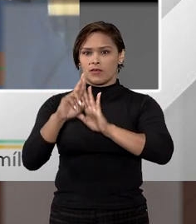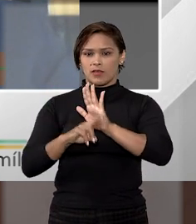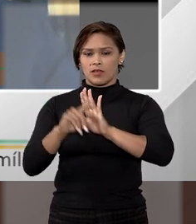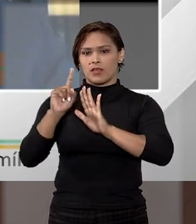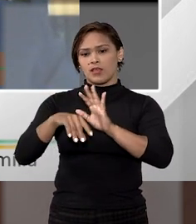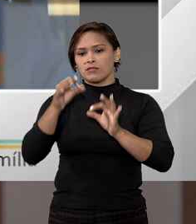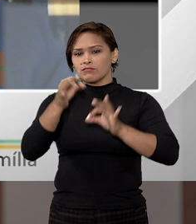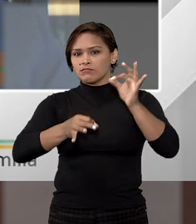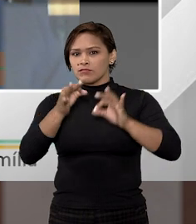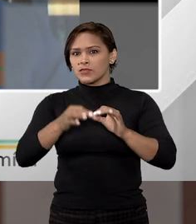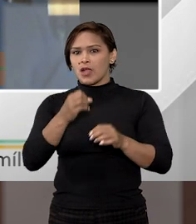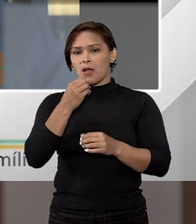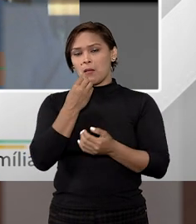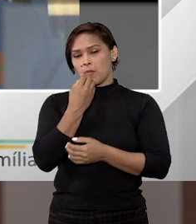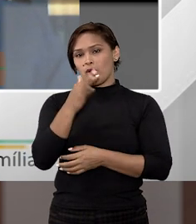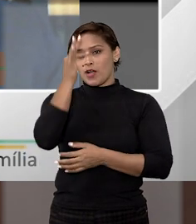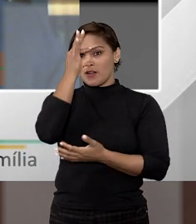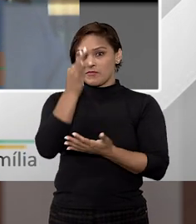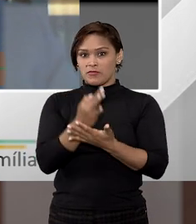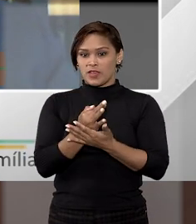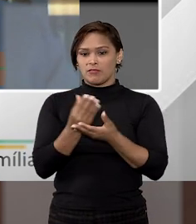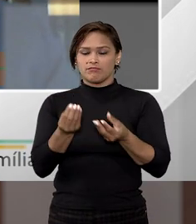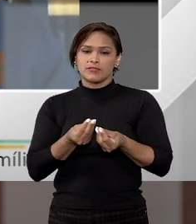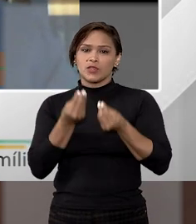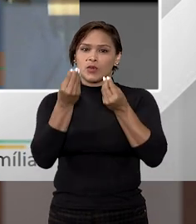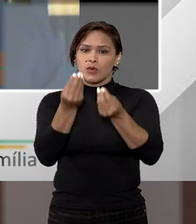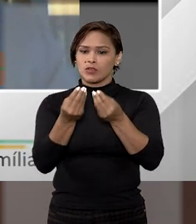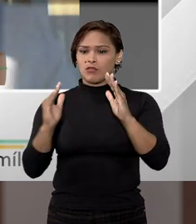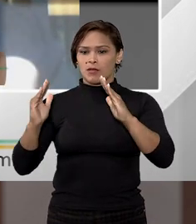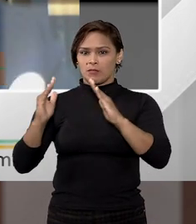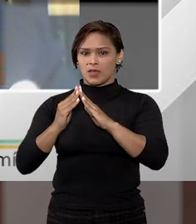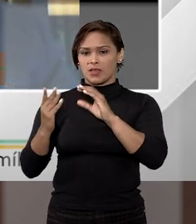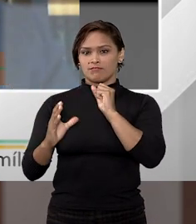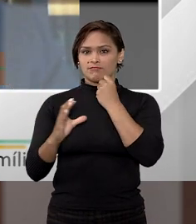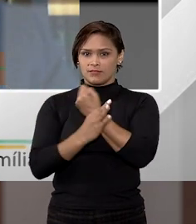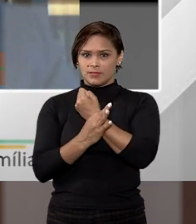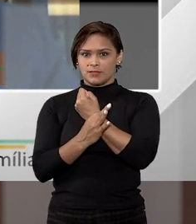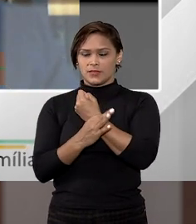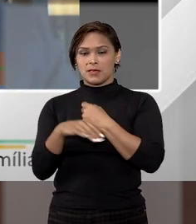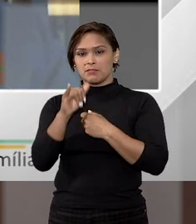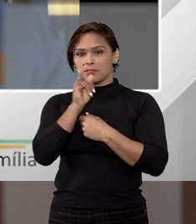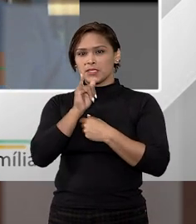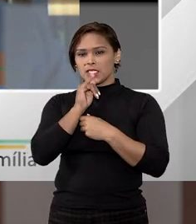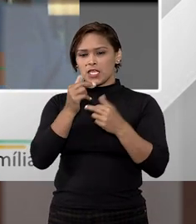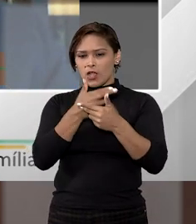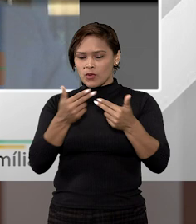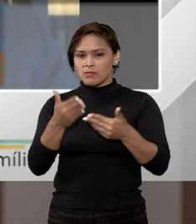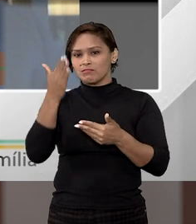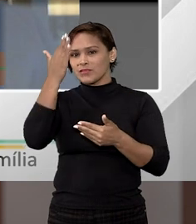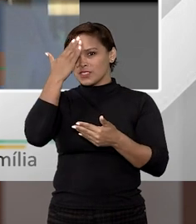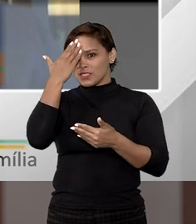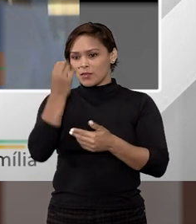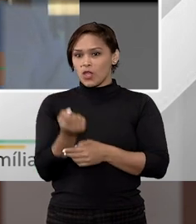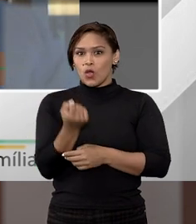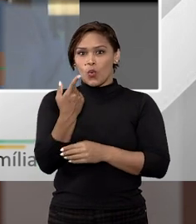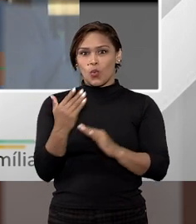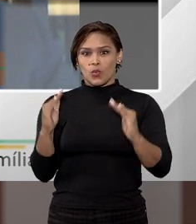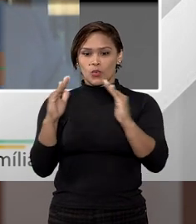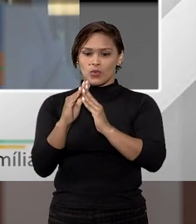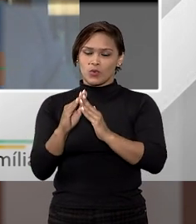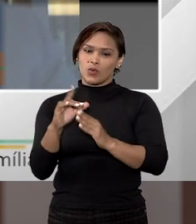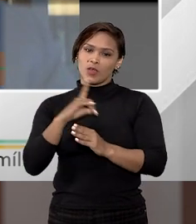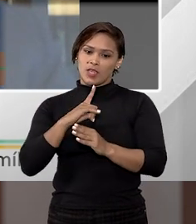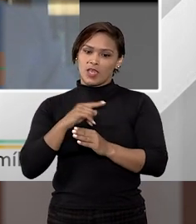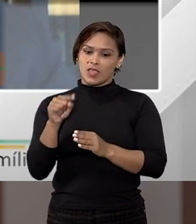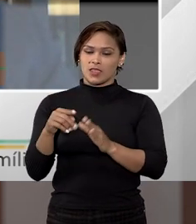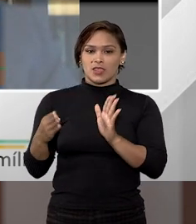regra que é justamente a questão da boa-fé. Quando eu ofereço o meu bem em garantia de algo, sabendo que ele é o meu único bem